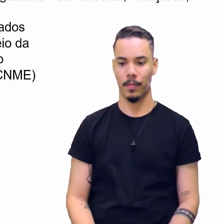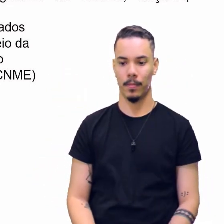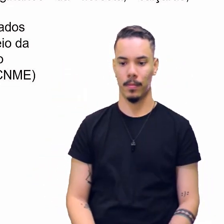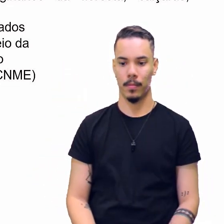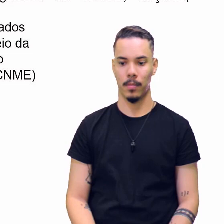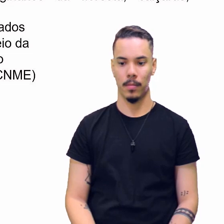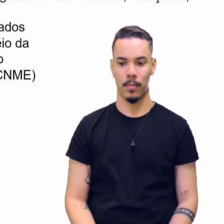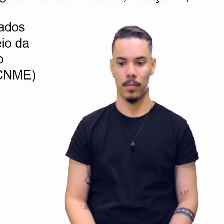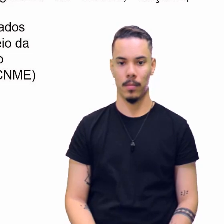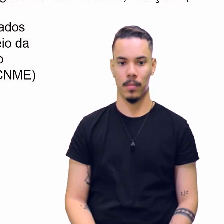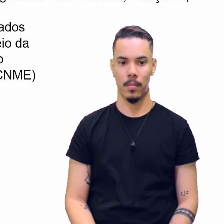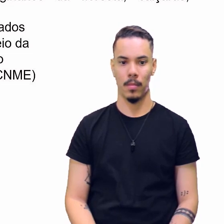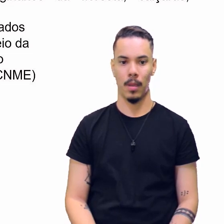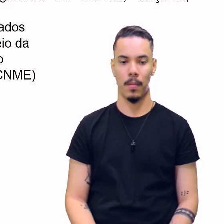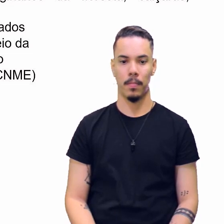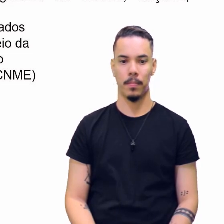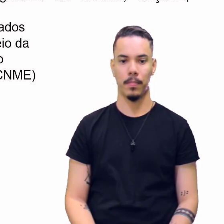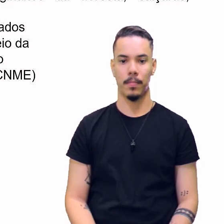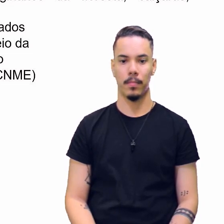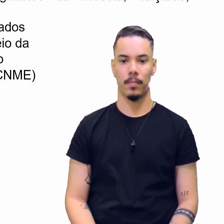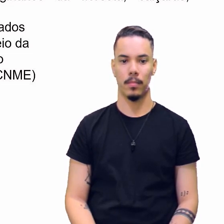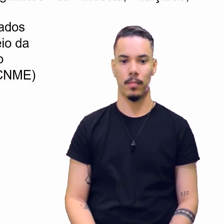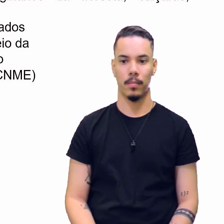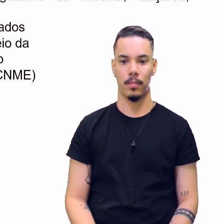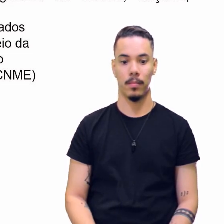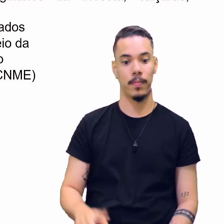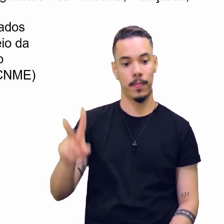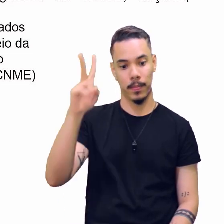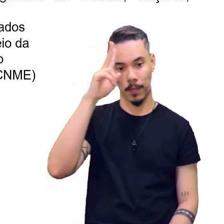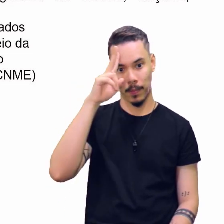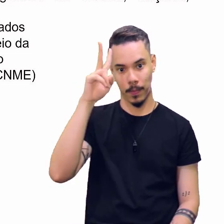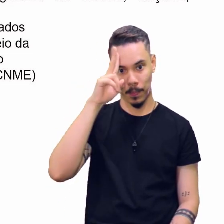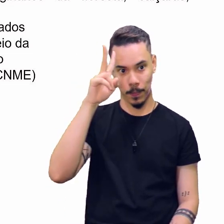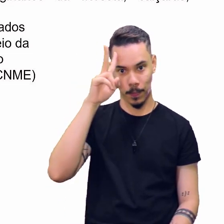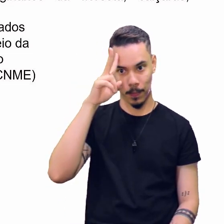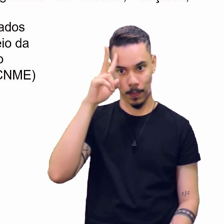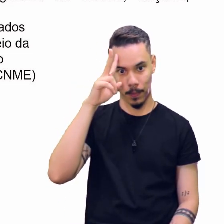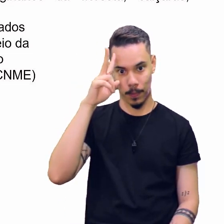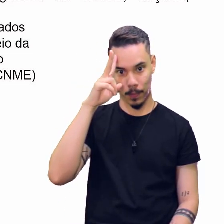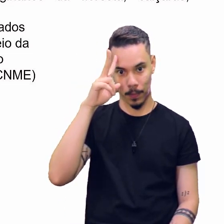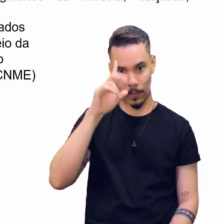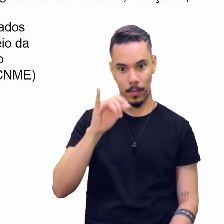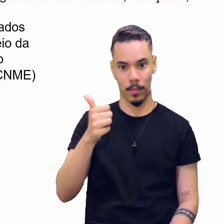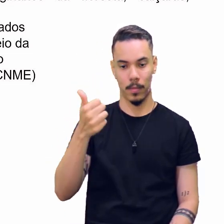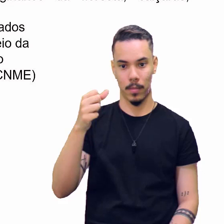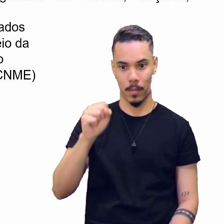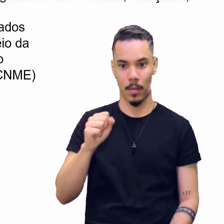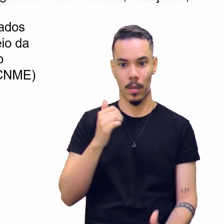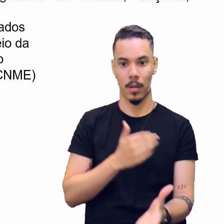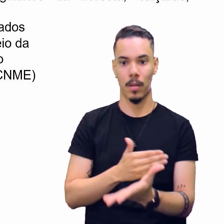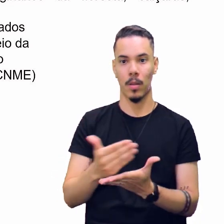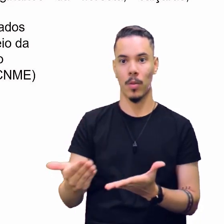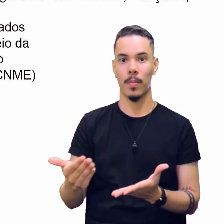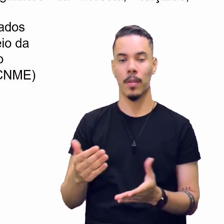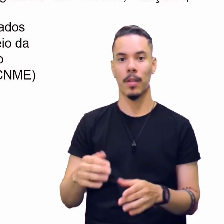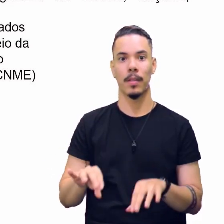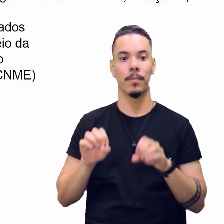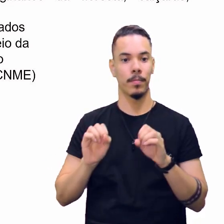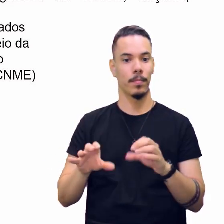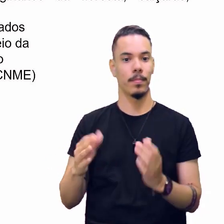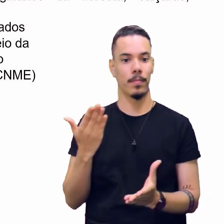Eu vou ler aqui, ó. Nesta segunda-feira, 18, começa o ano